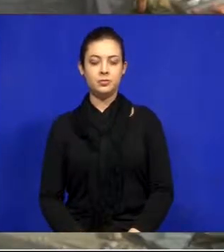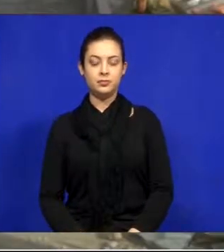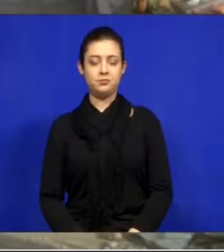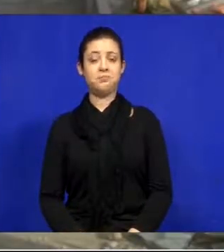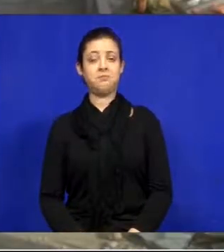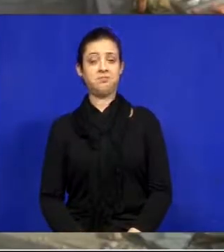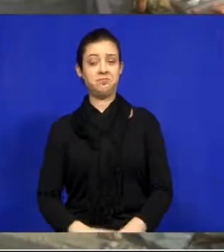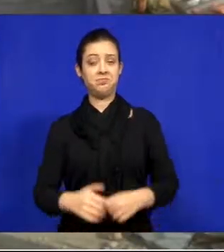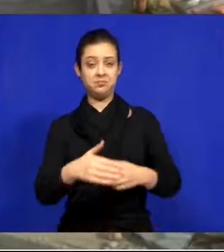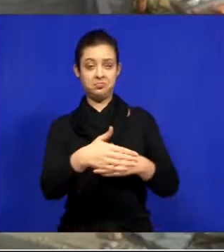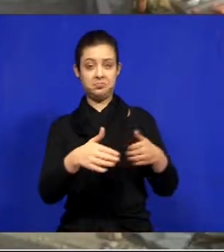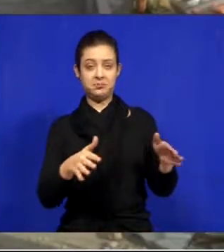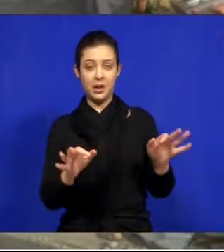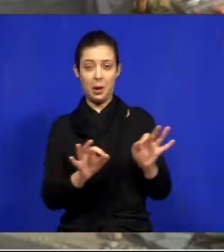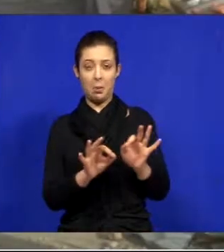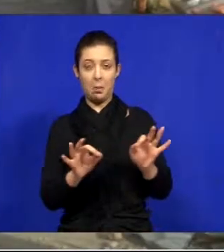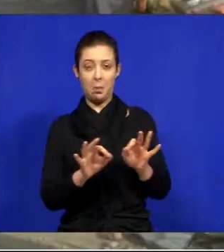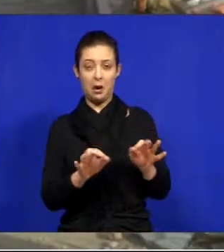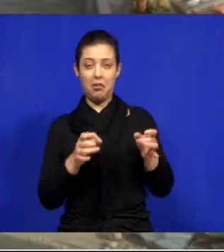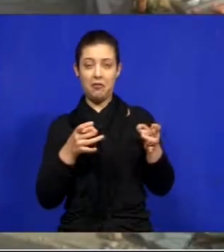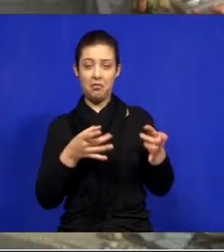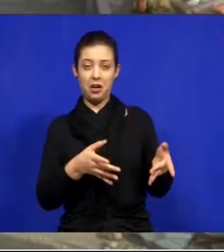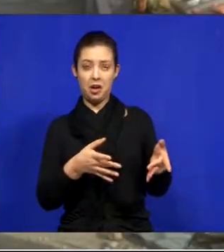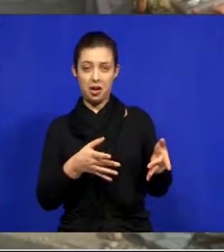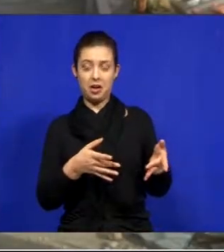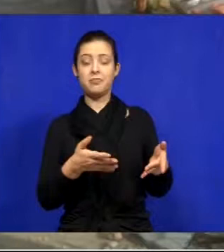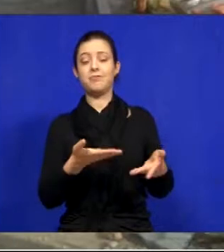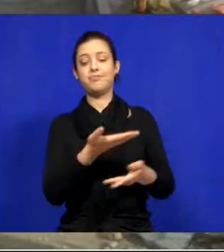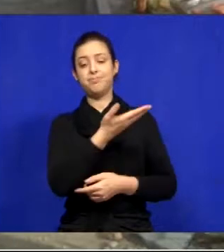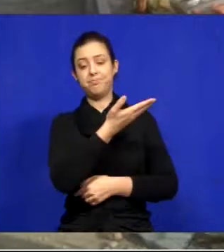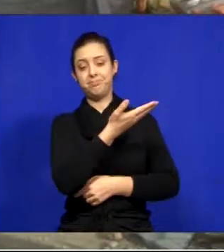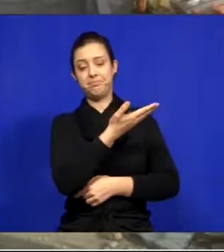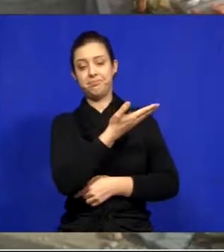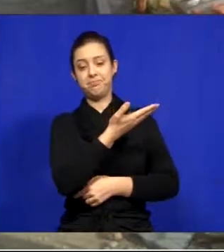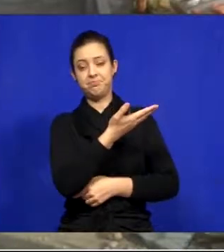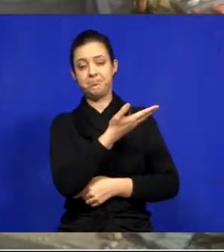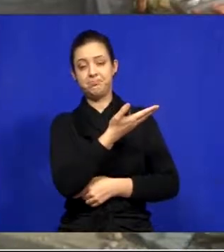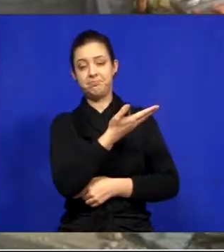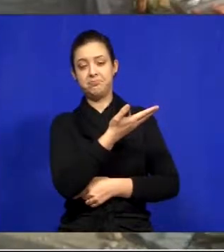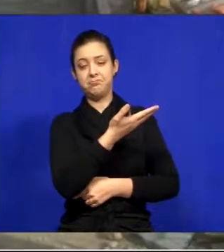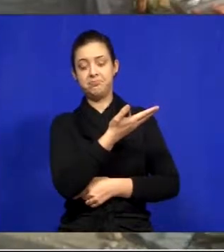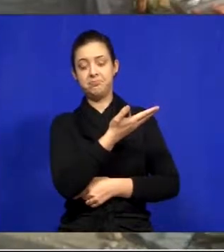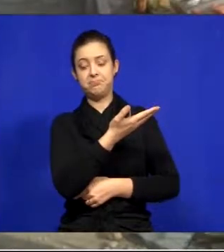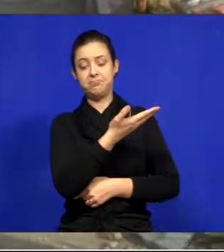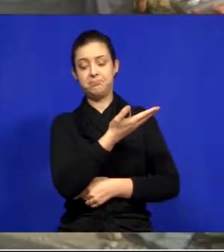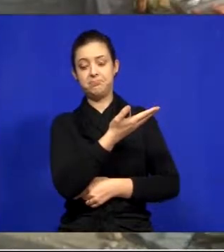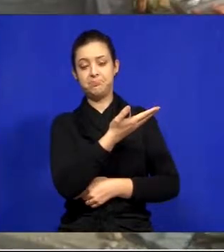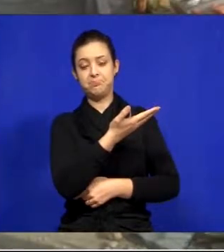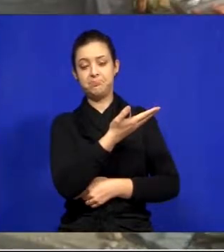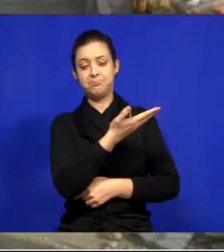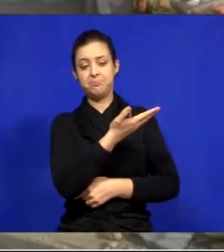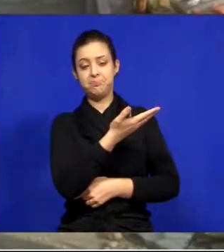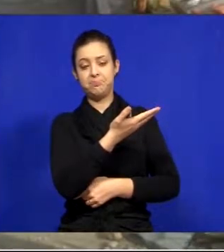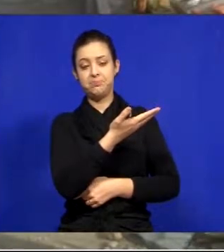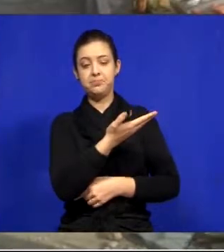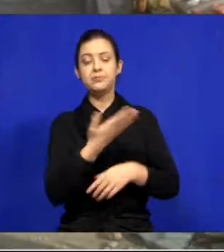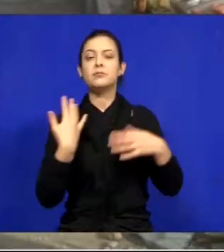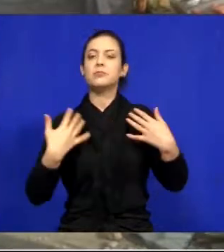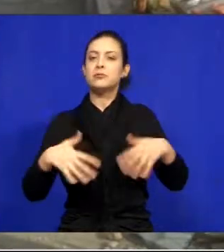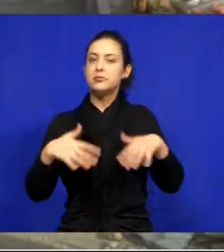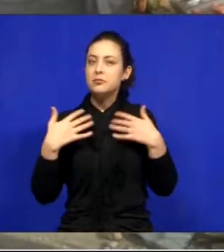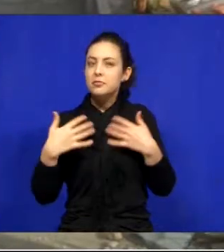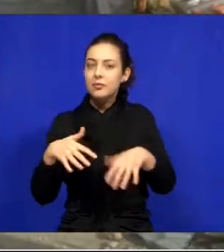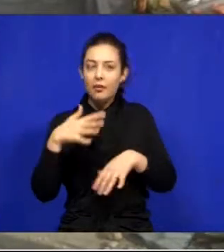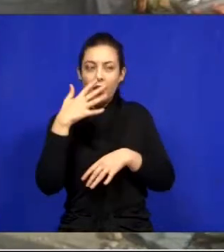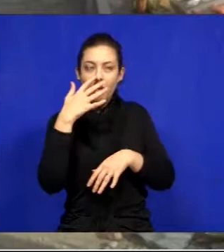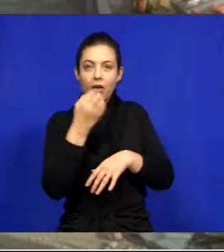Terrenos baldio na rua São Mateus no bairro Jardim São José. Gente, se vocês